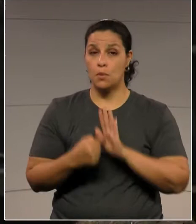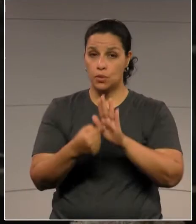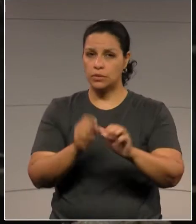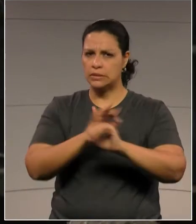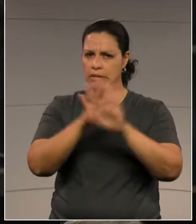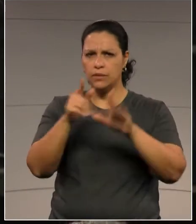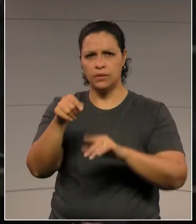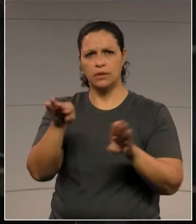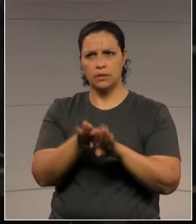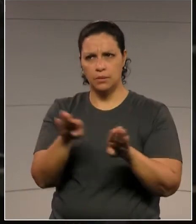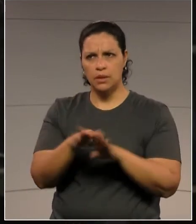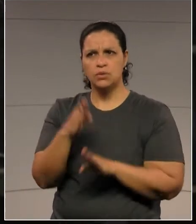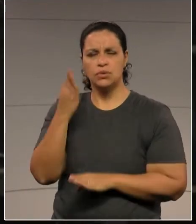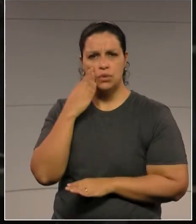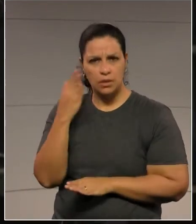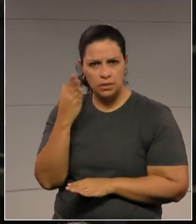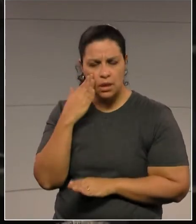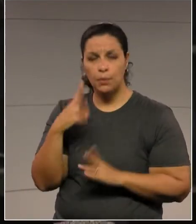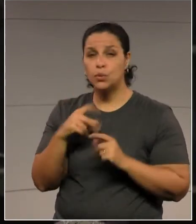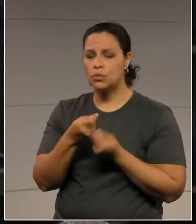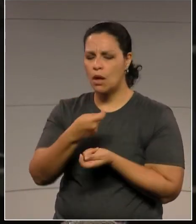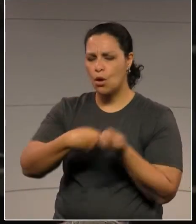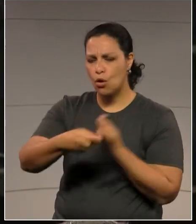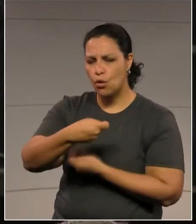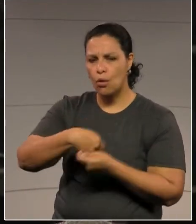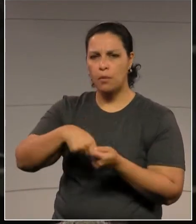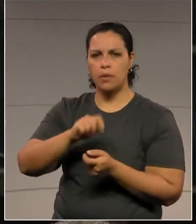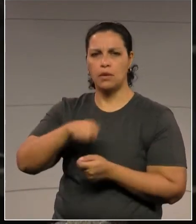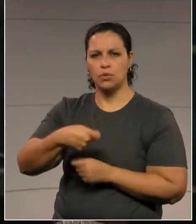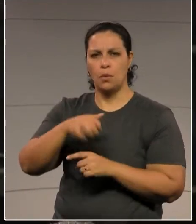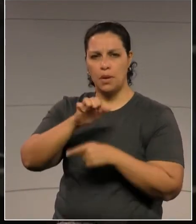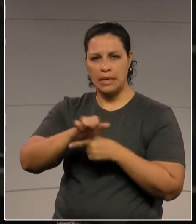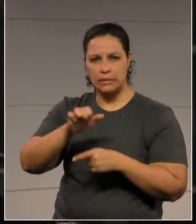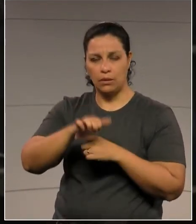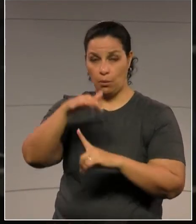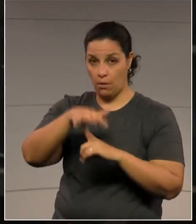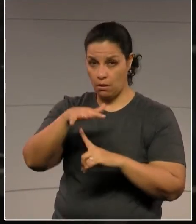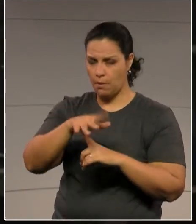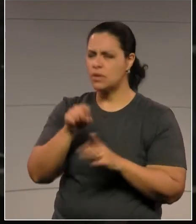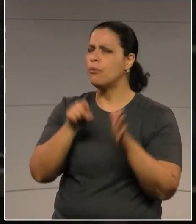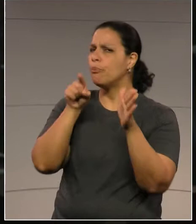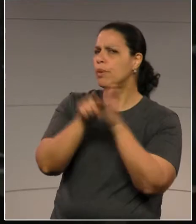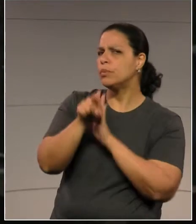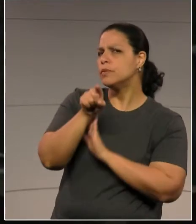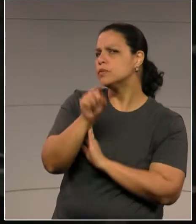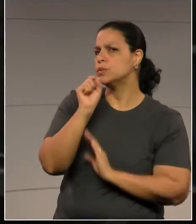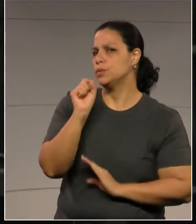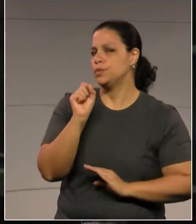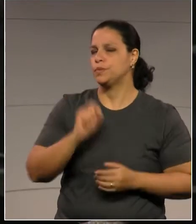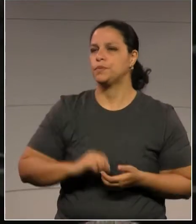claramente que o senhor está bem à par da economia do Estado do Paraná. Mas é uma pergunta que eu faço para o senhor.